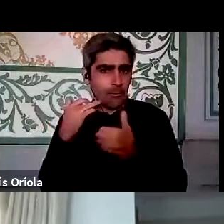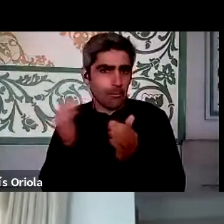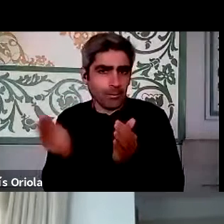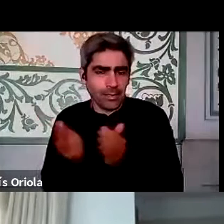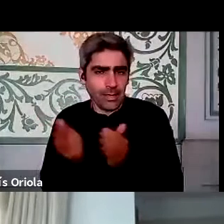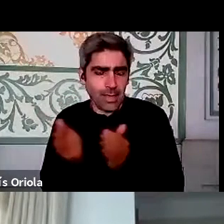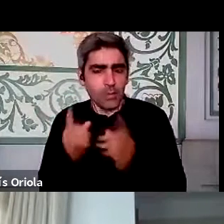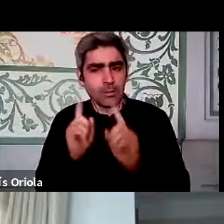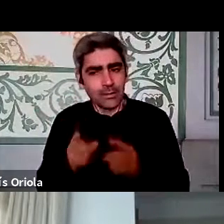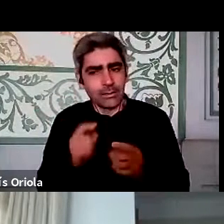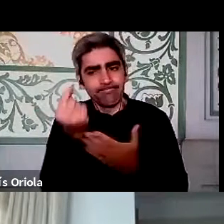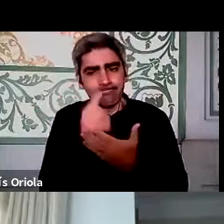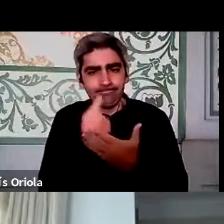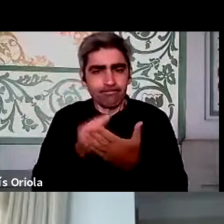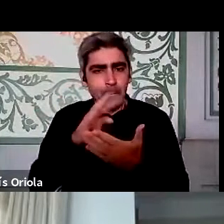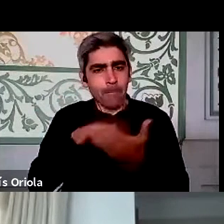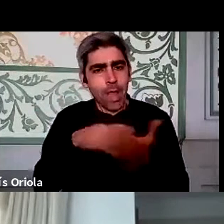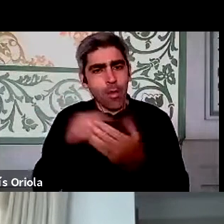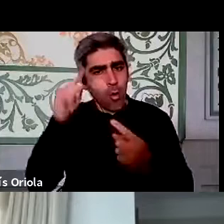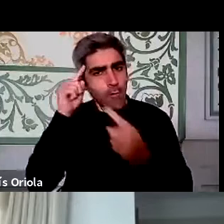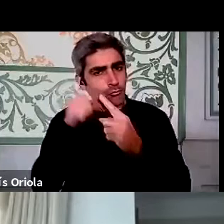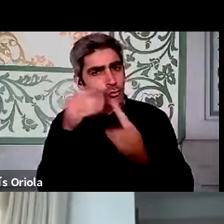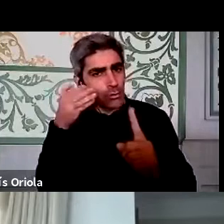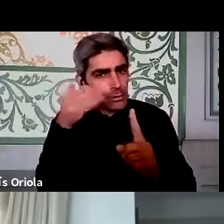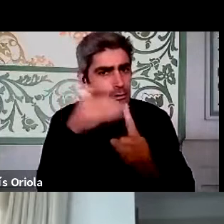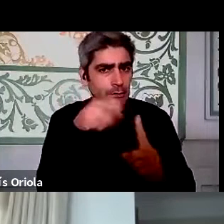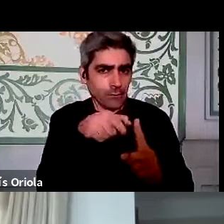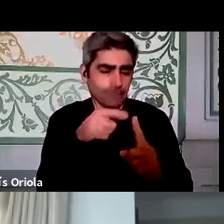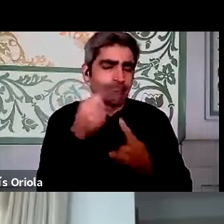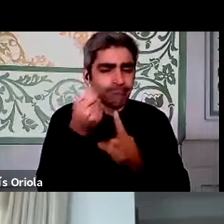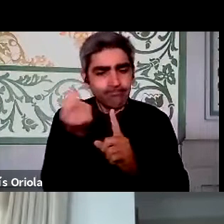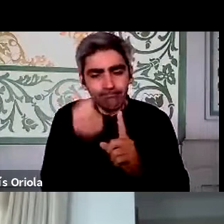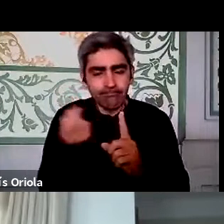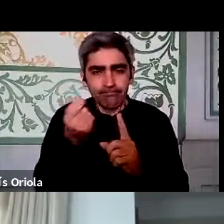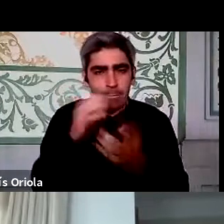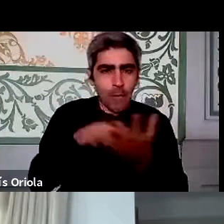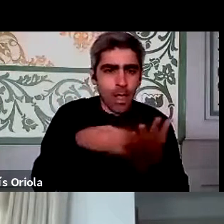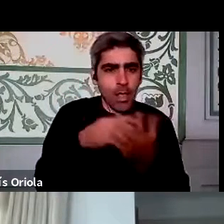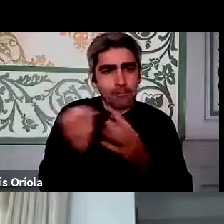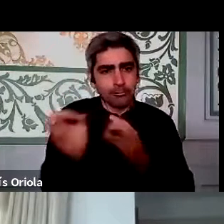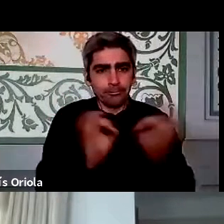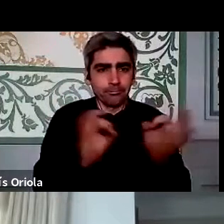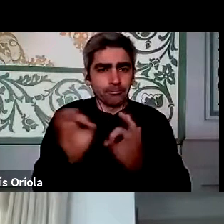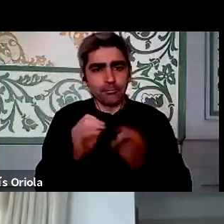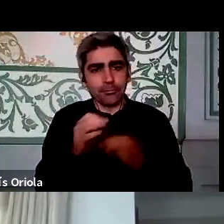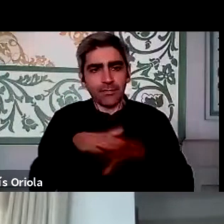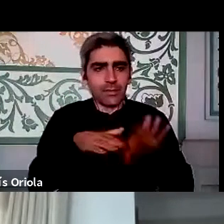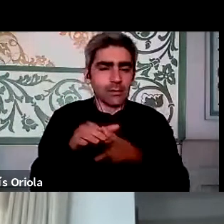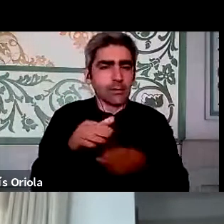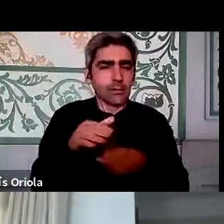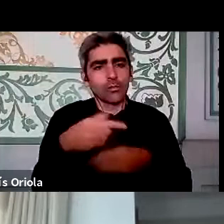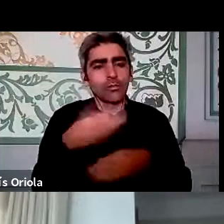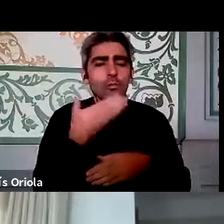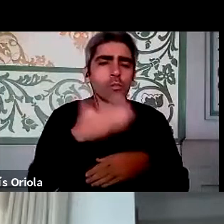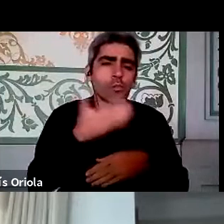concretizar estes propósitos e depois começámos a planear, entre aspas, enfim, fomos fazendo o caminho à medida que o